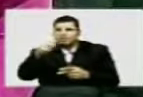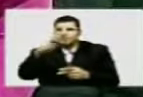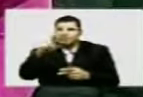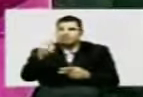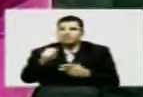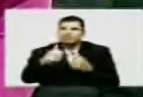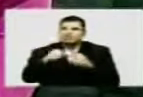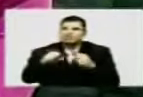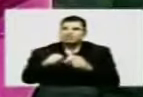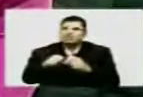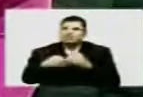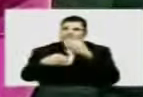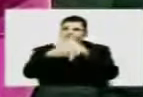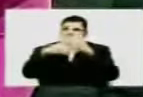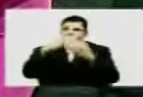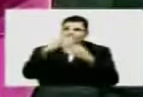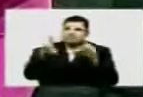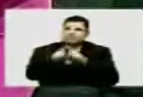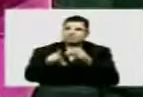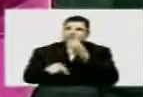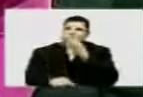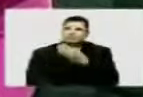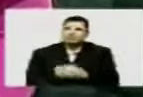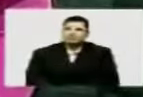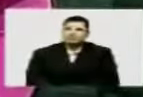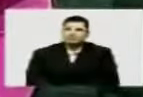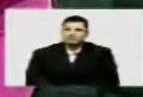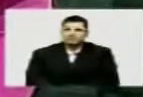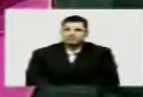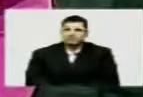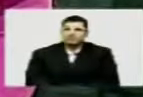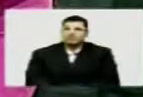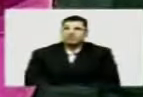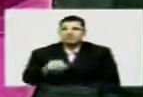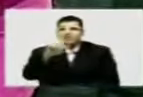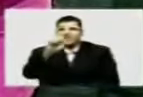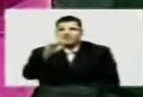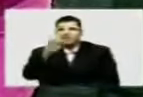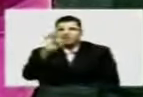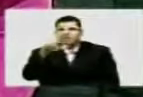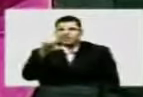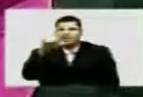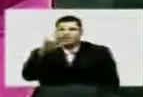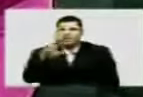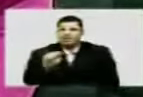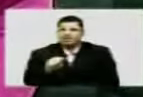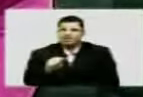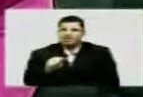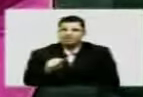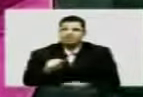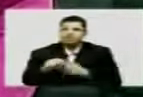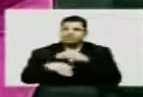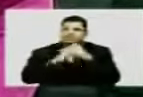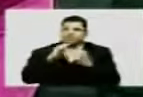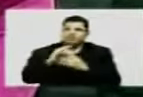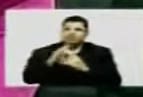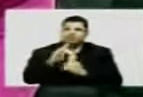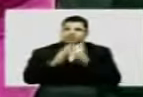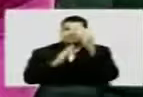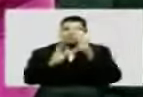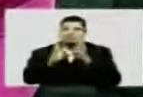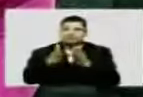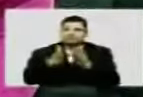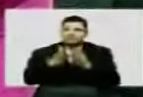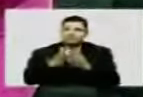hospital está em construção também, né, Atalaya, São Paulo de Olivença. Então, o Alto